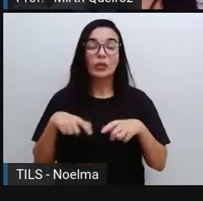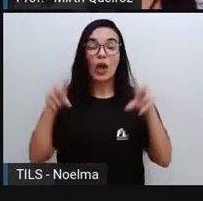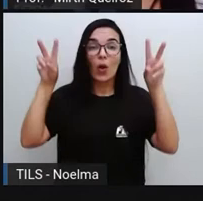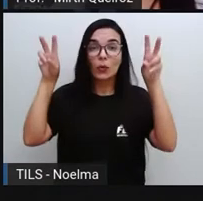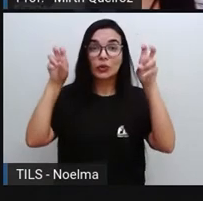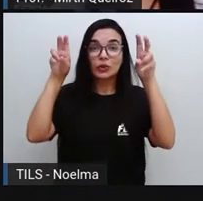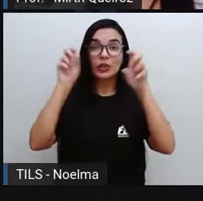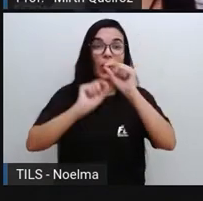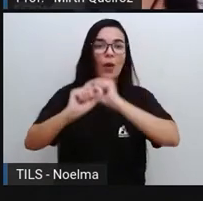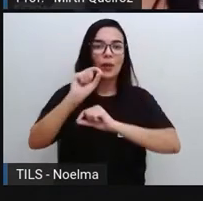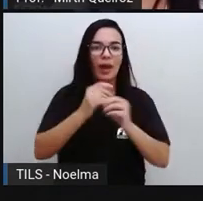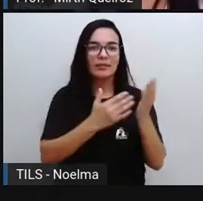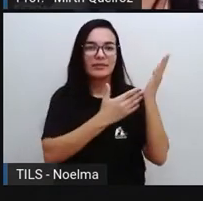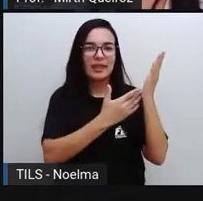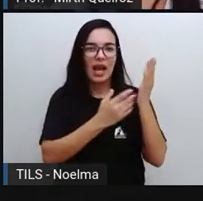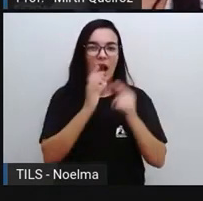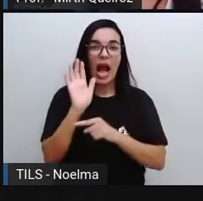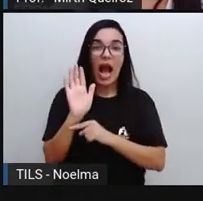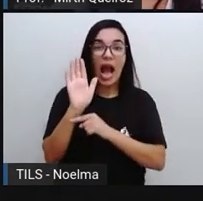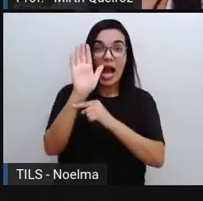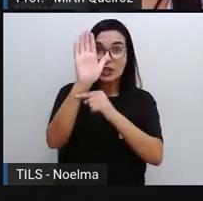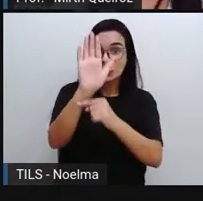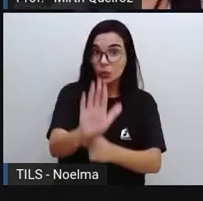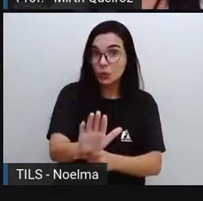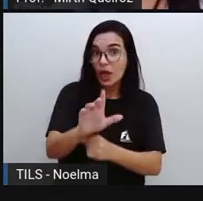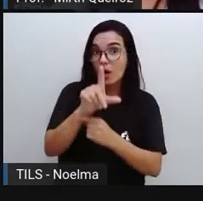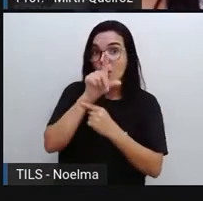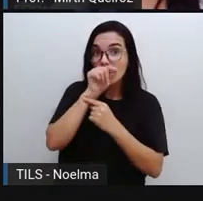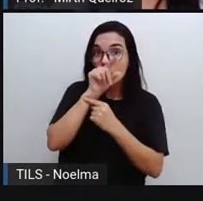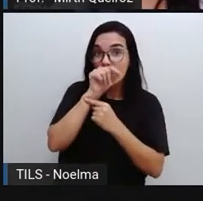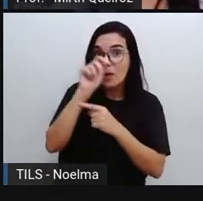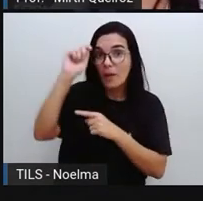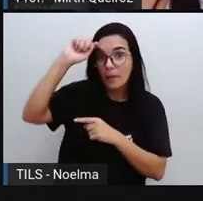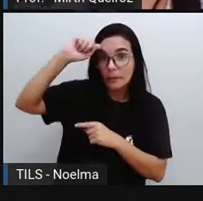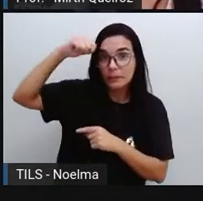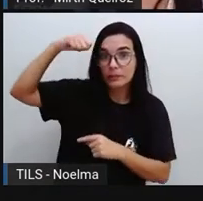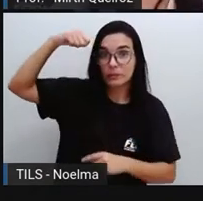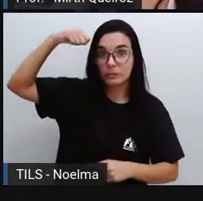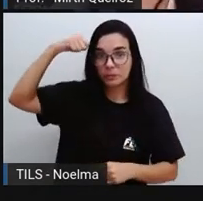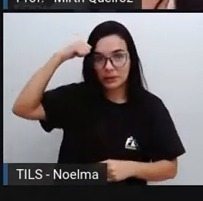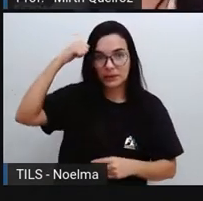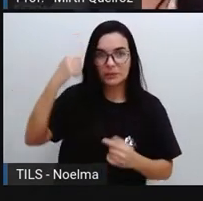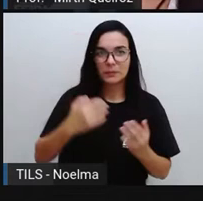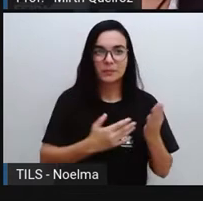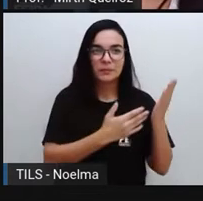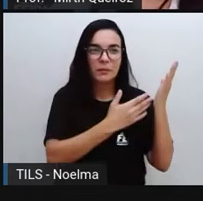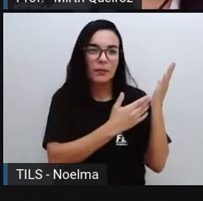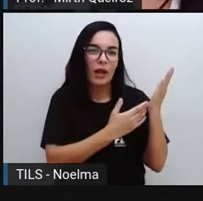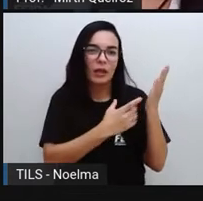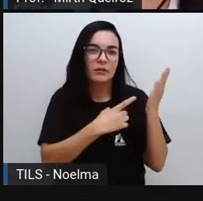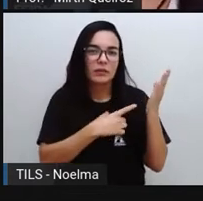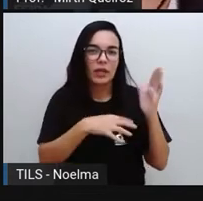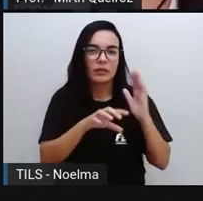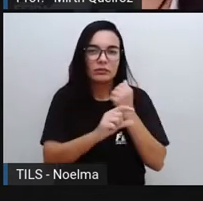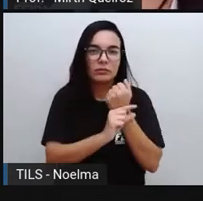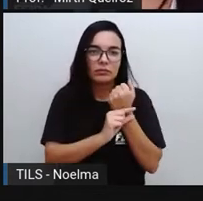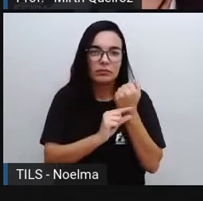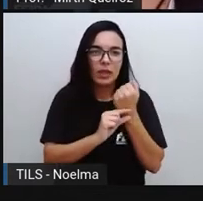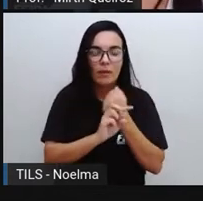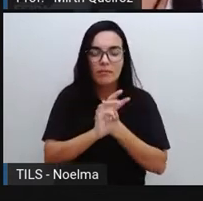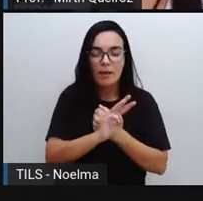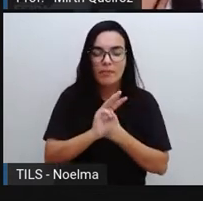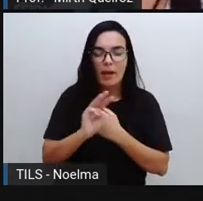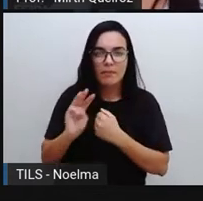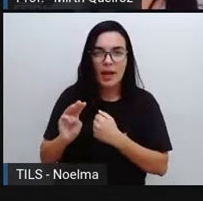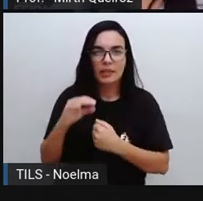desse texto é Uma ajuda dos urubus. E foi retirado aí do site